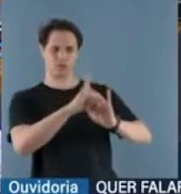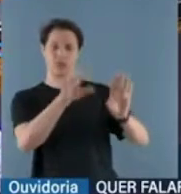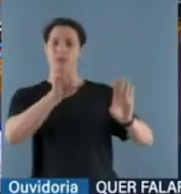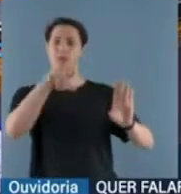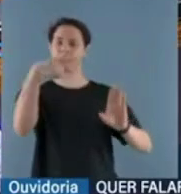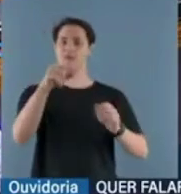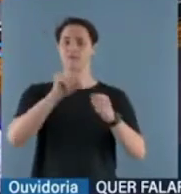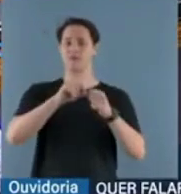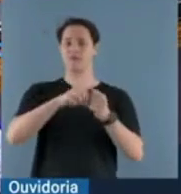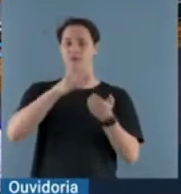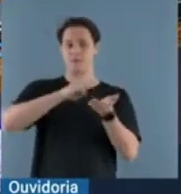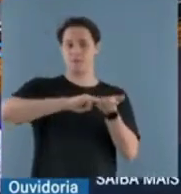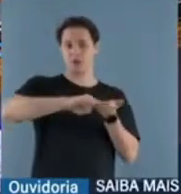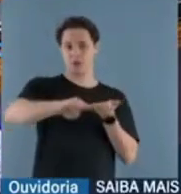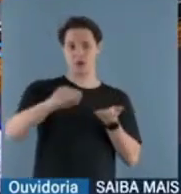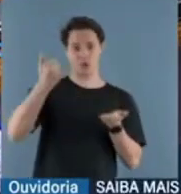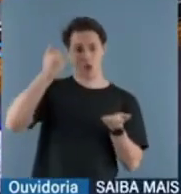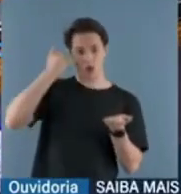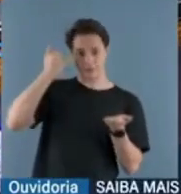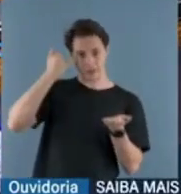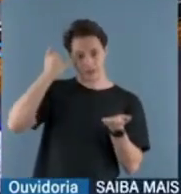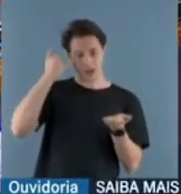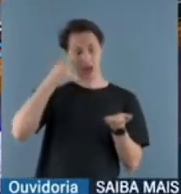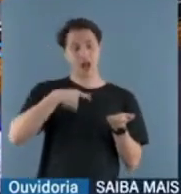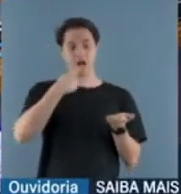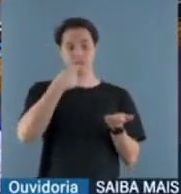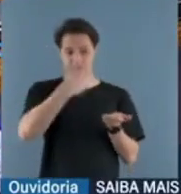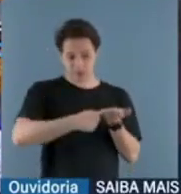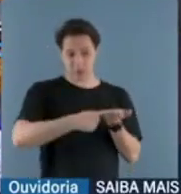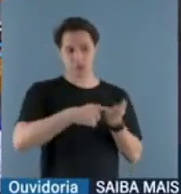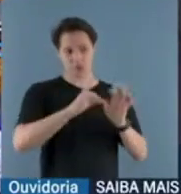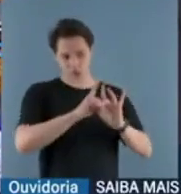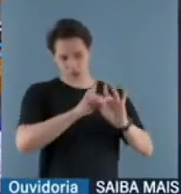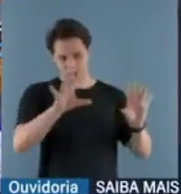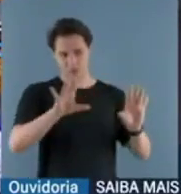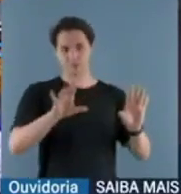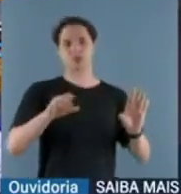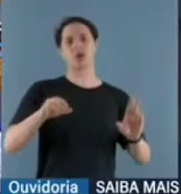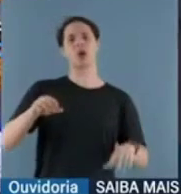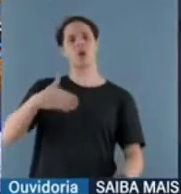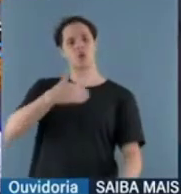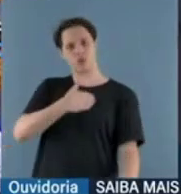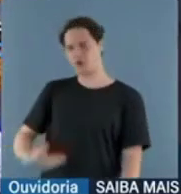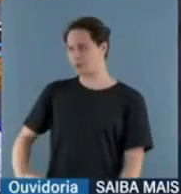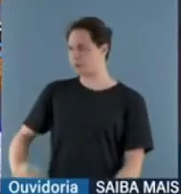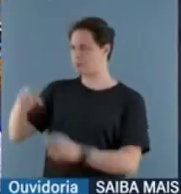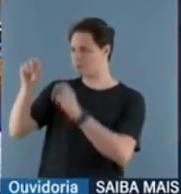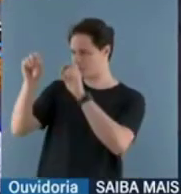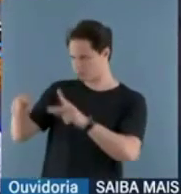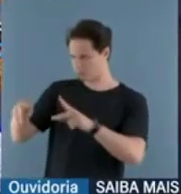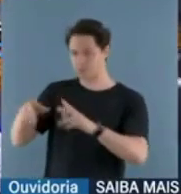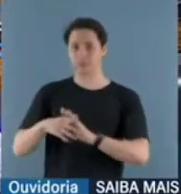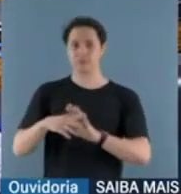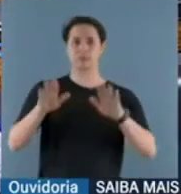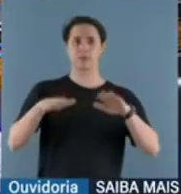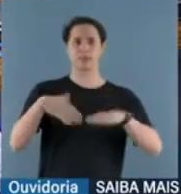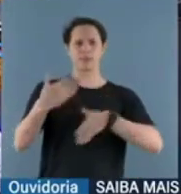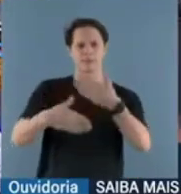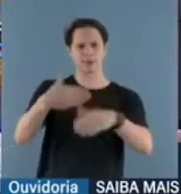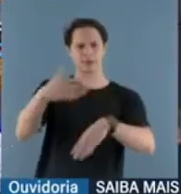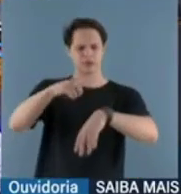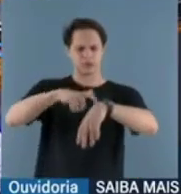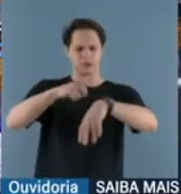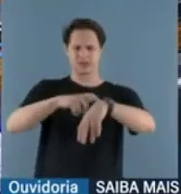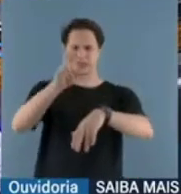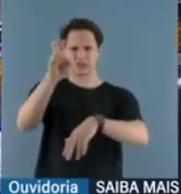ofício ao governador Ibanez, afirmando isso. O próprio governador confirma. E cinco e tanta